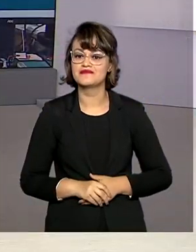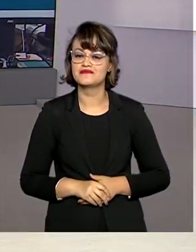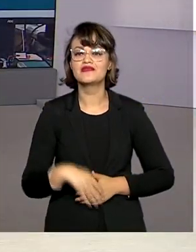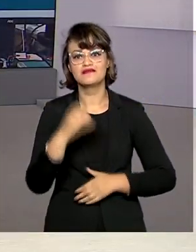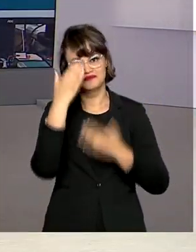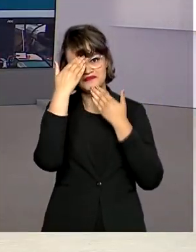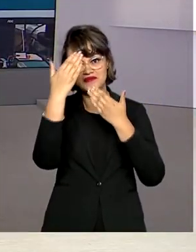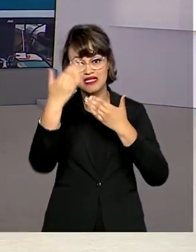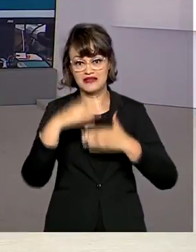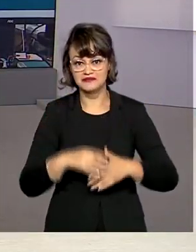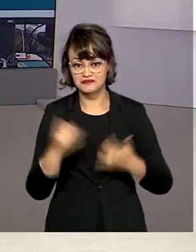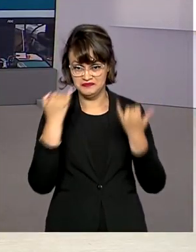Obrigada, Cláudia, pelas suas informações.